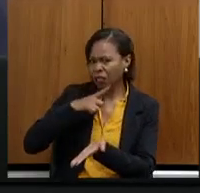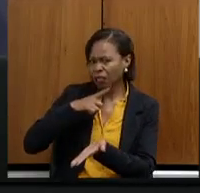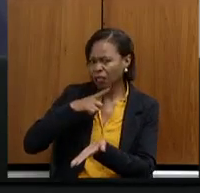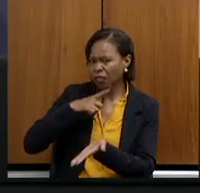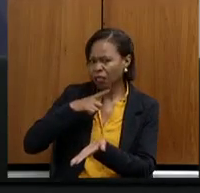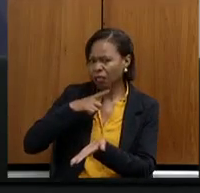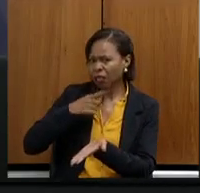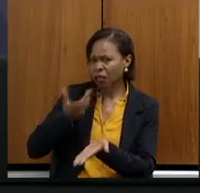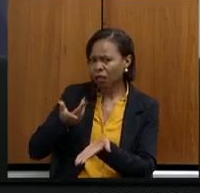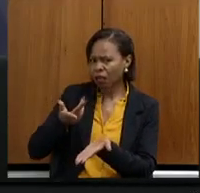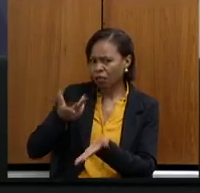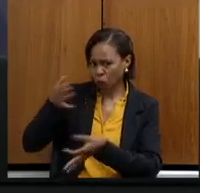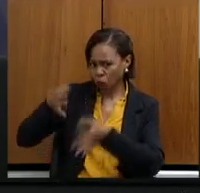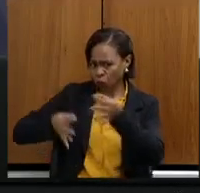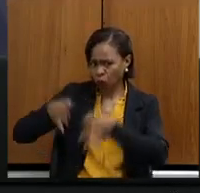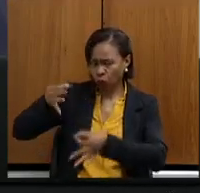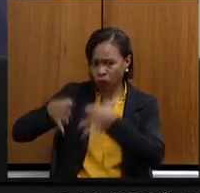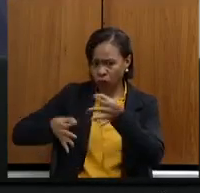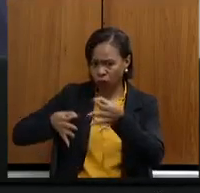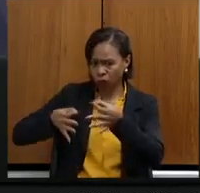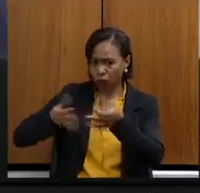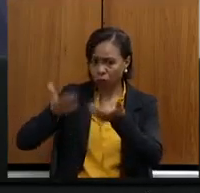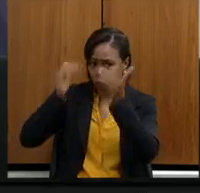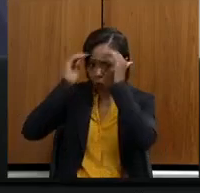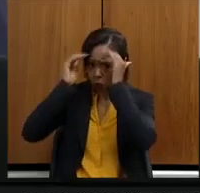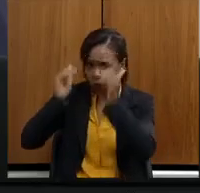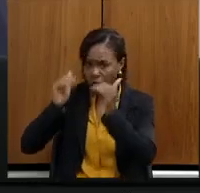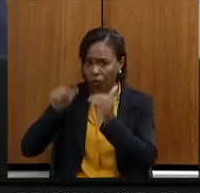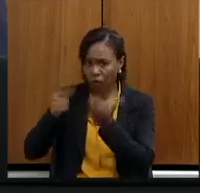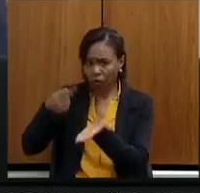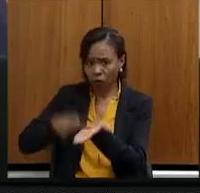cumprir tal acordo. Então, acho que essa